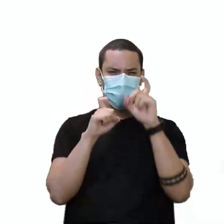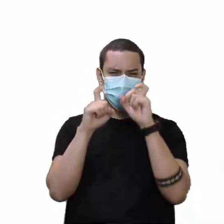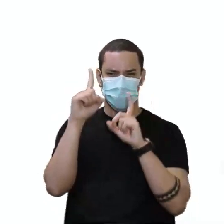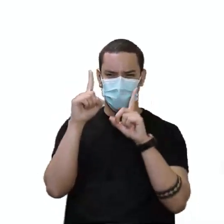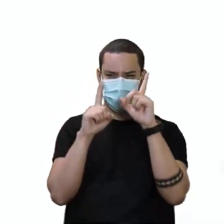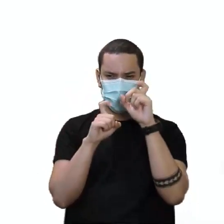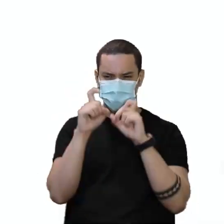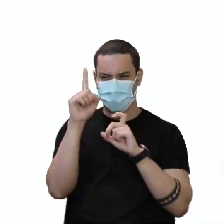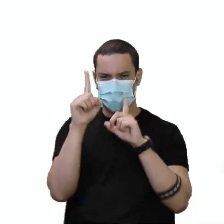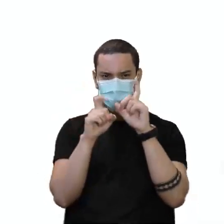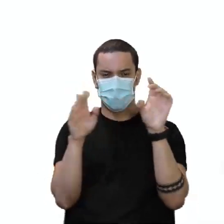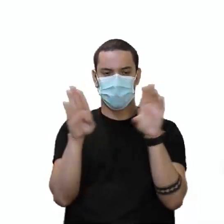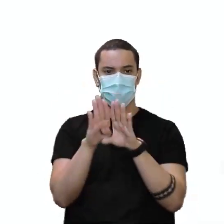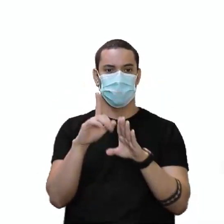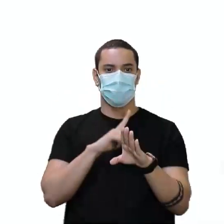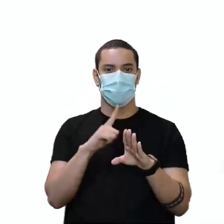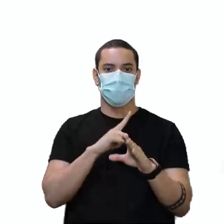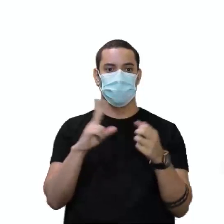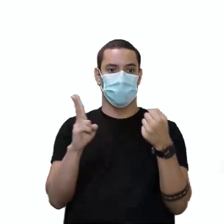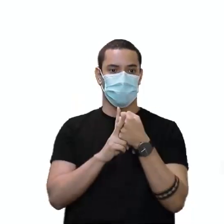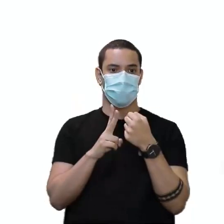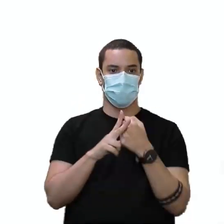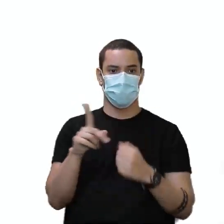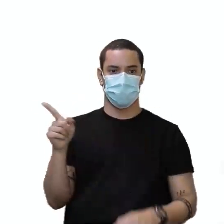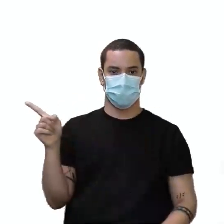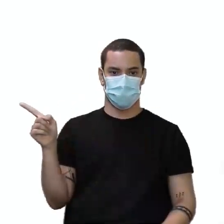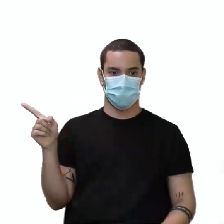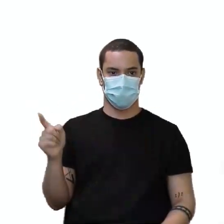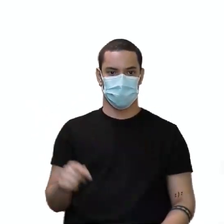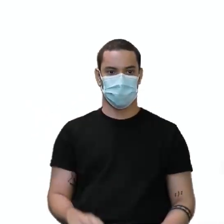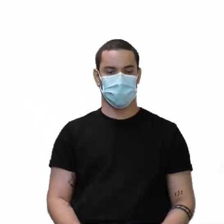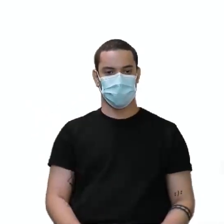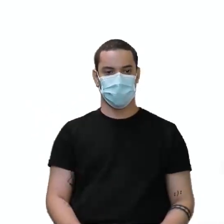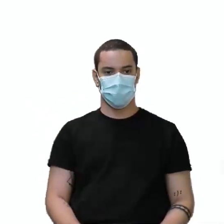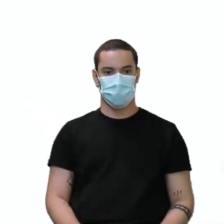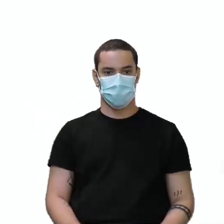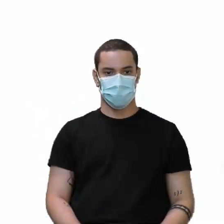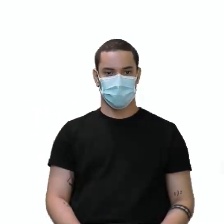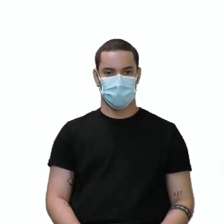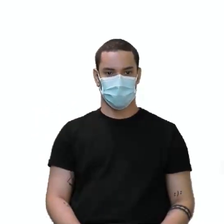questão da linguagem verbal, que diz o seguinte, entre aspas,